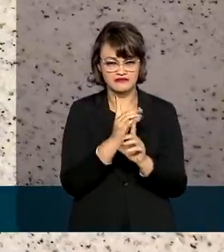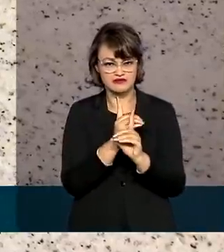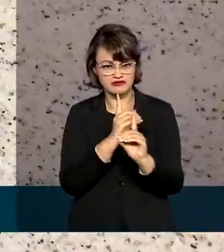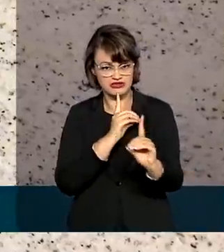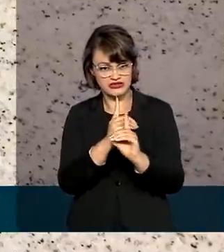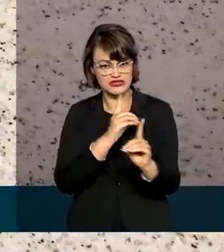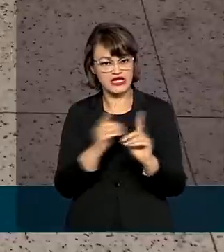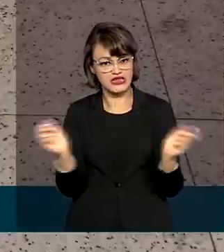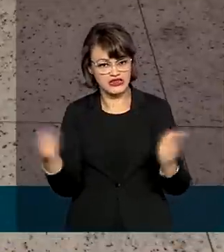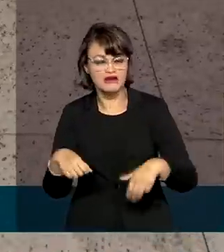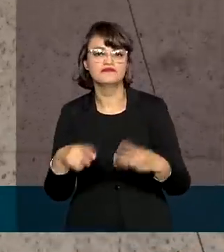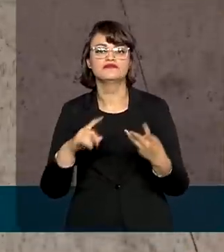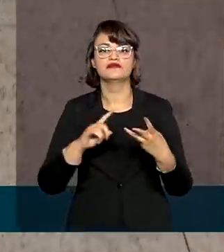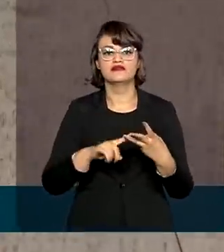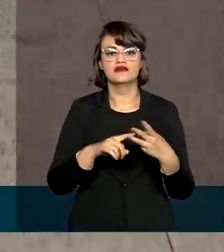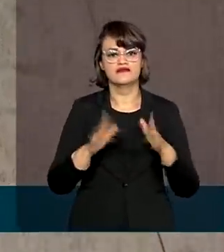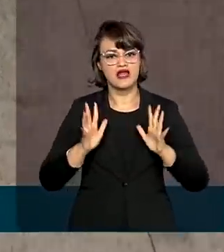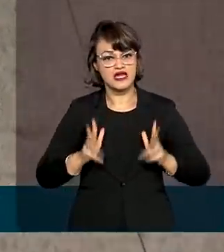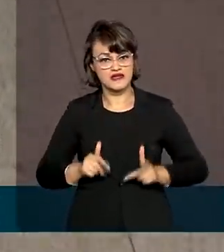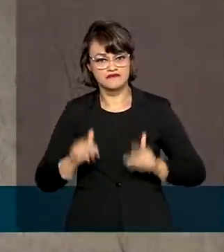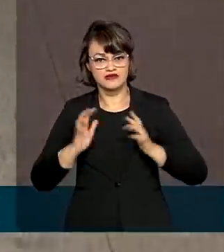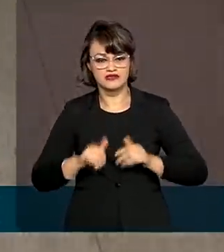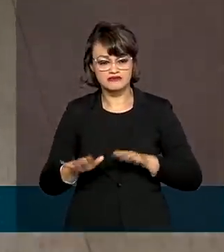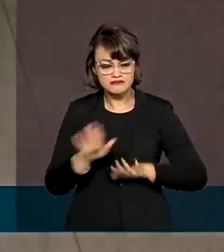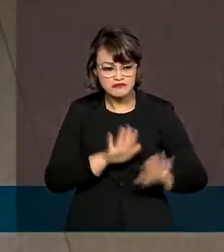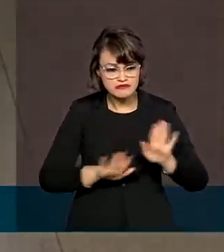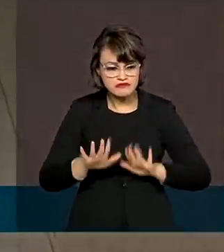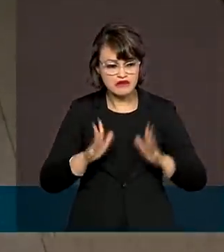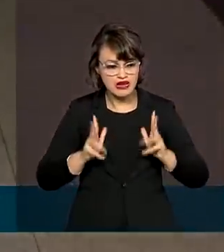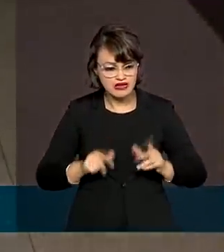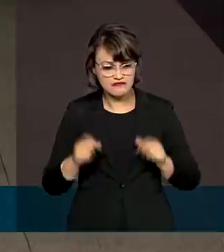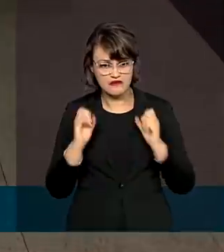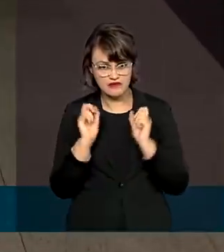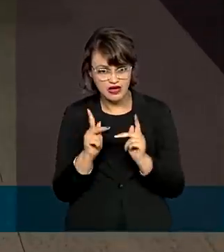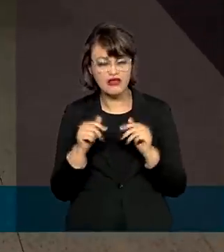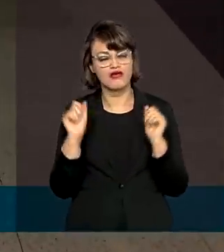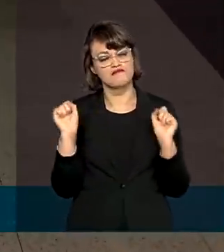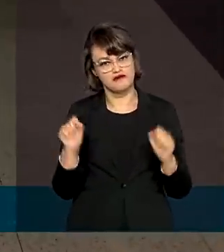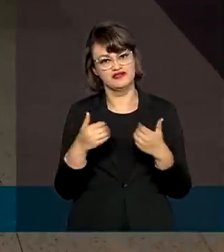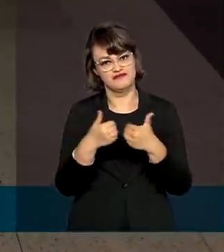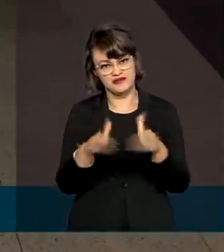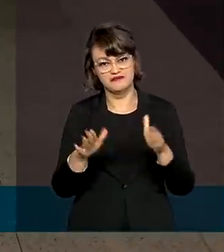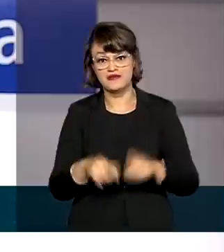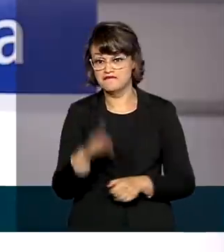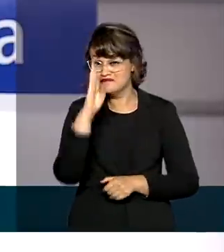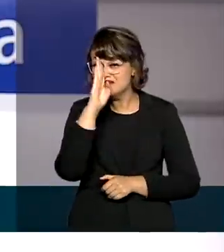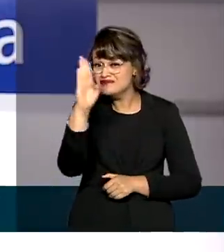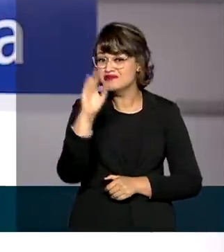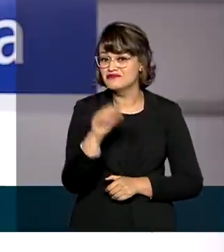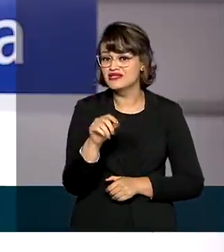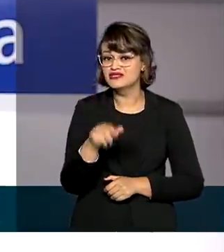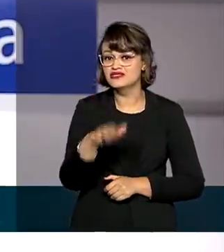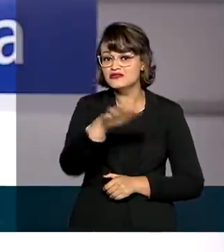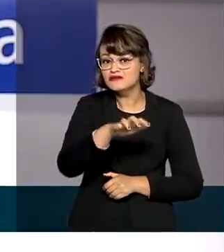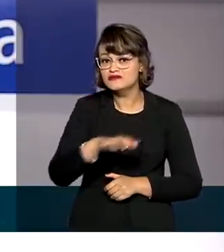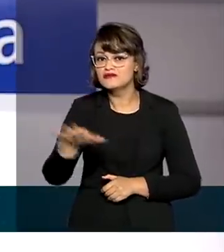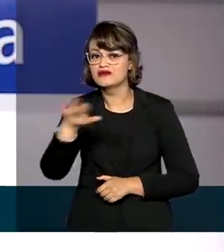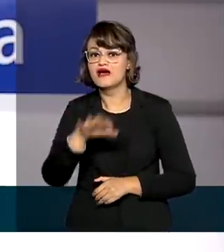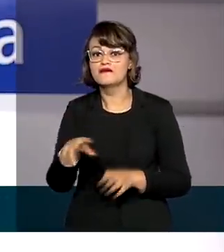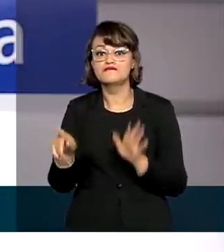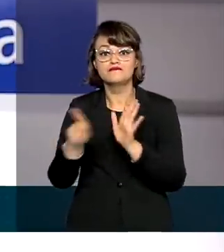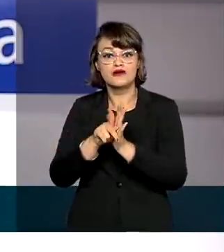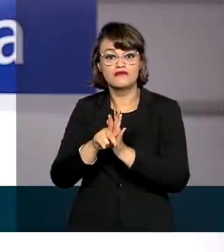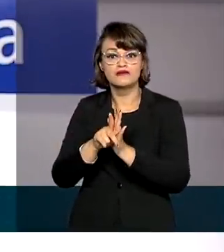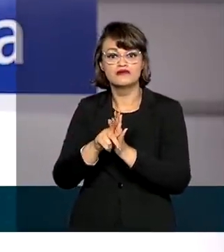distanciamento social, além da limpeza e desinfecção ao longo do expediente. Especialmente nos consultórios onde são